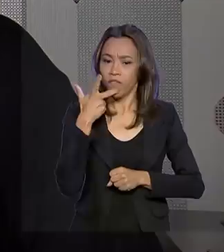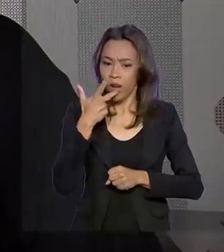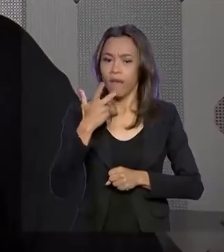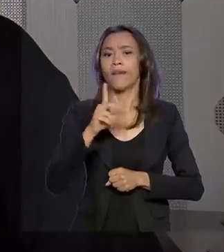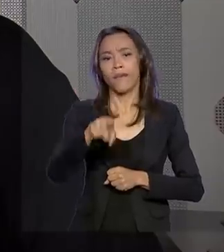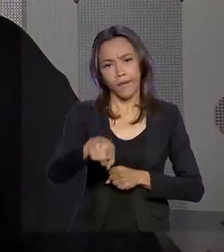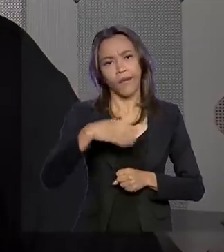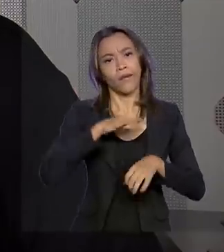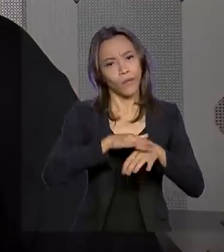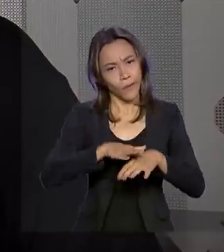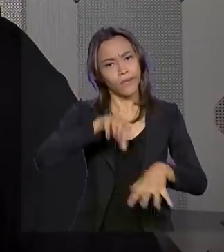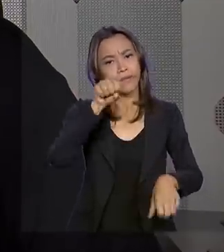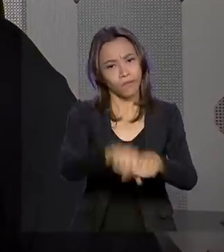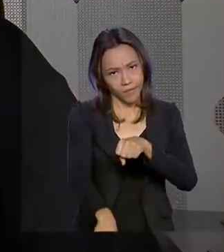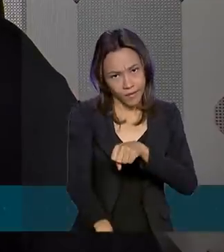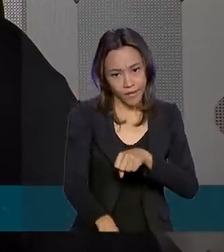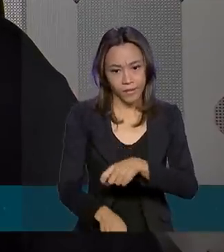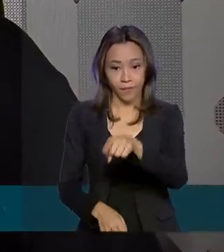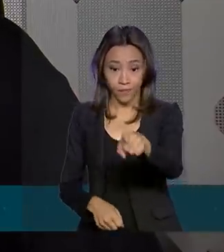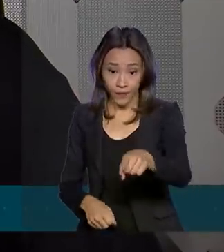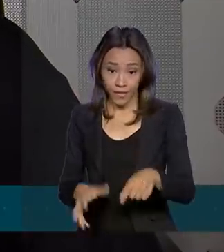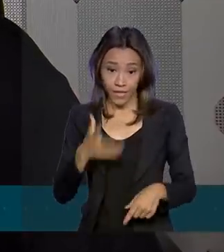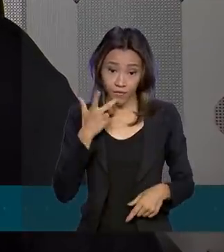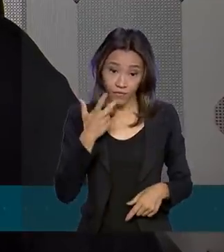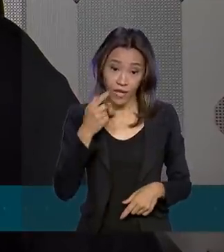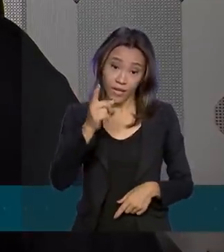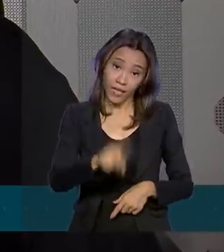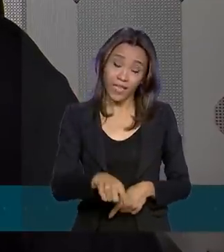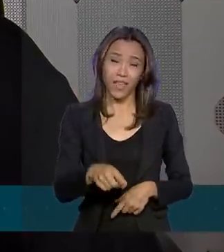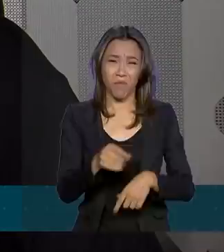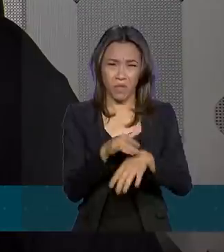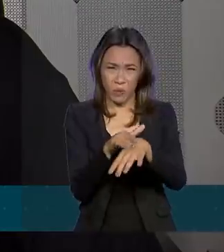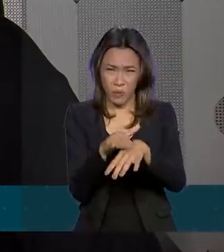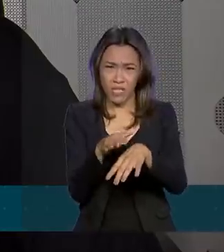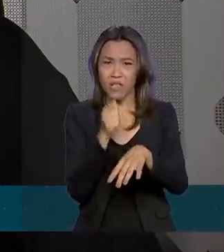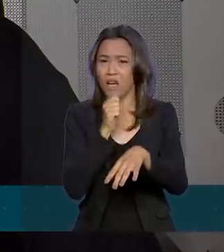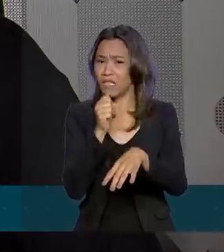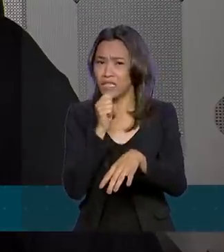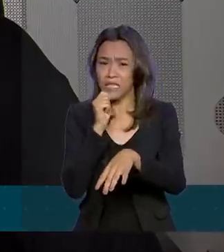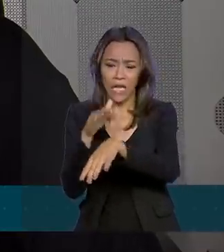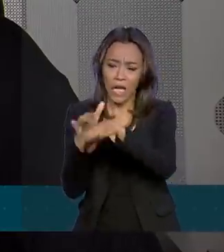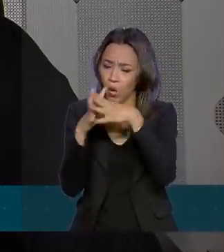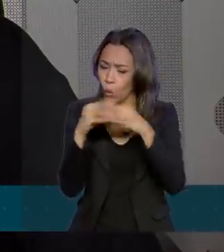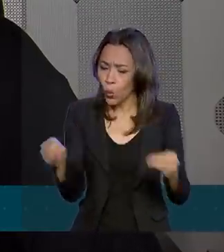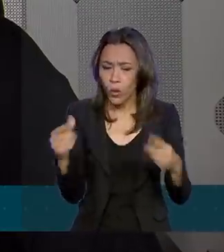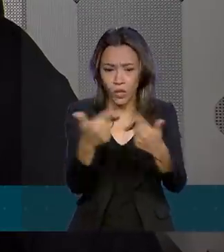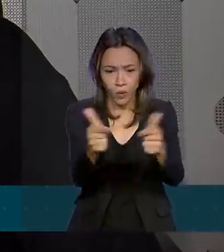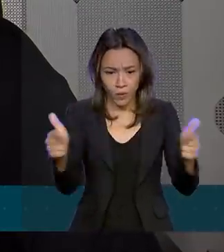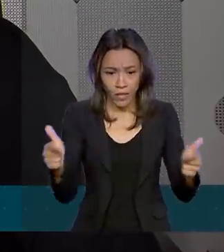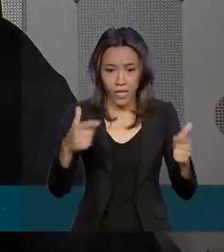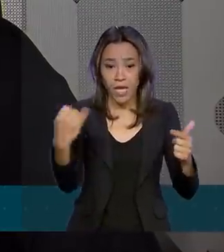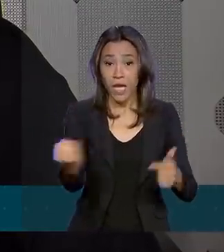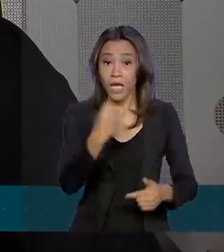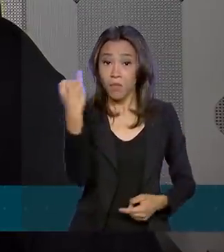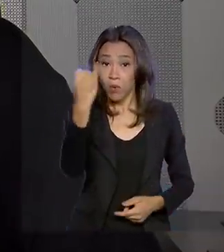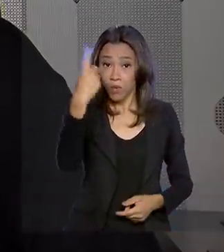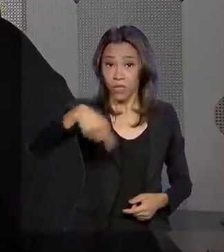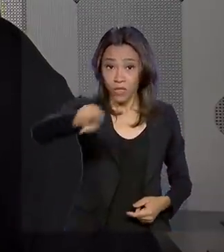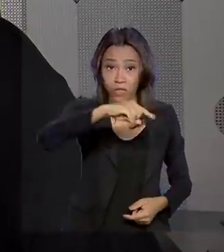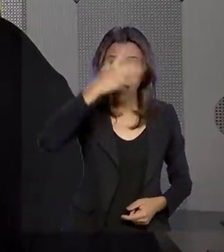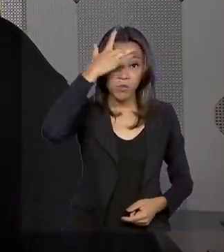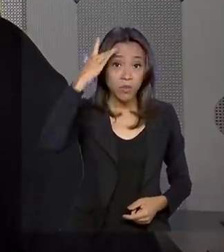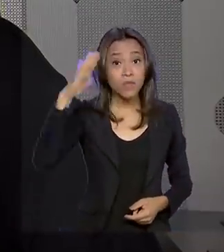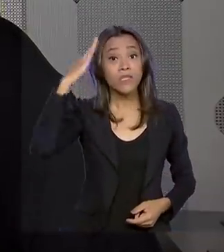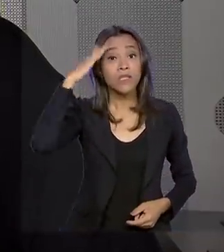mata. A Aedes ainda é a doença do século. Nós não temos ainda a cura da Aedes. Então é importante que as pessoas entendam da